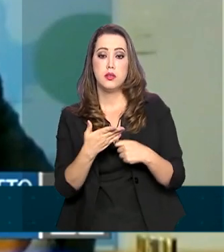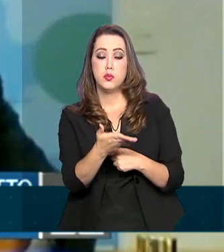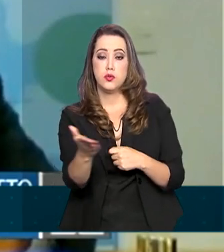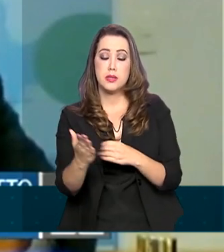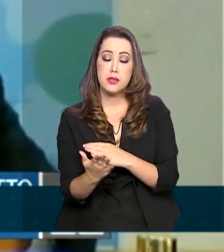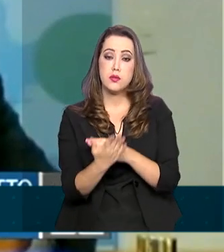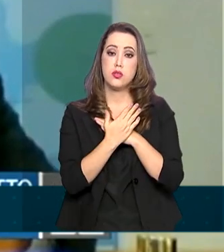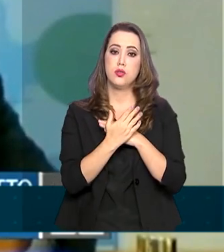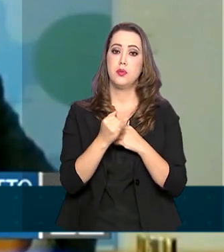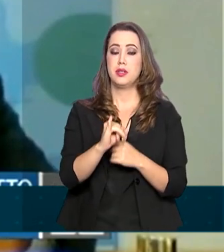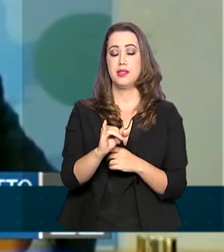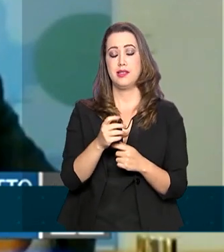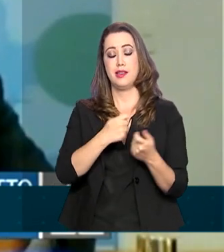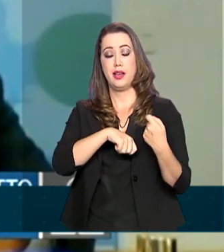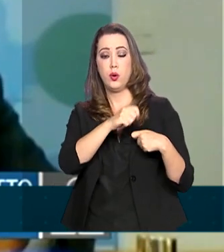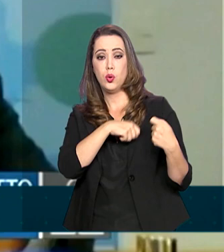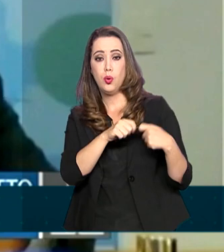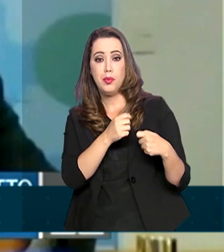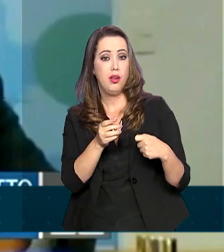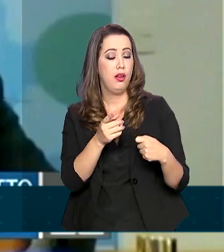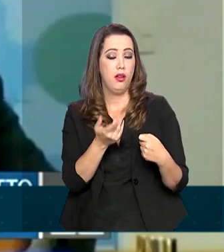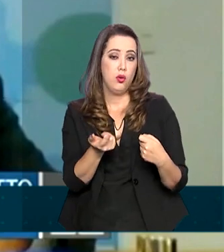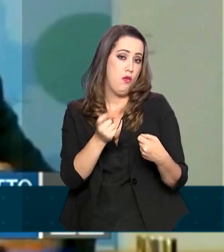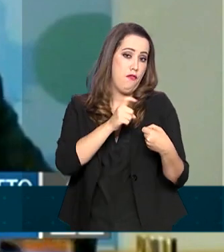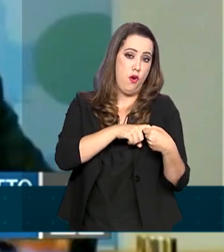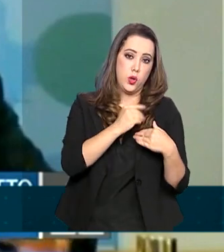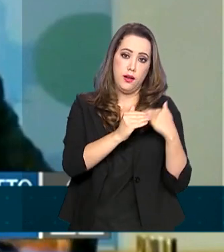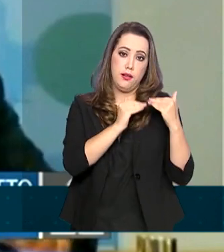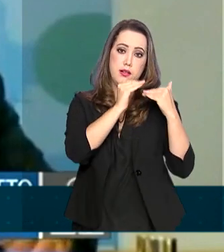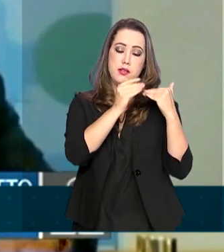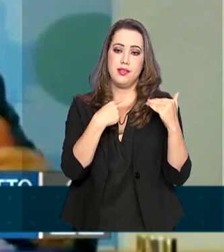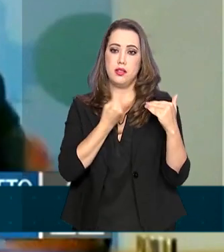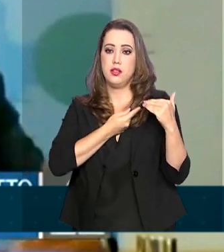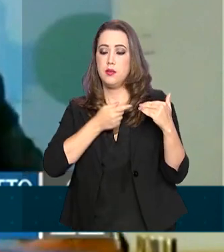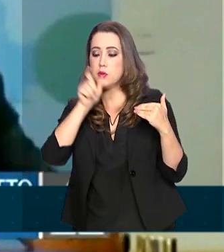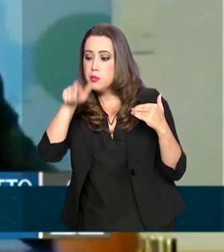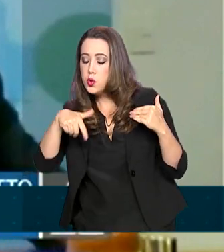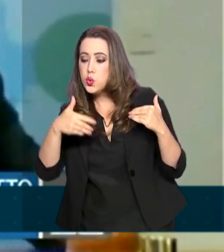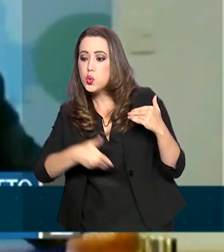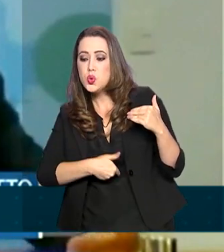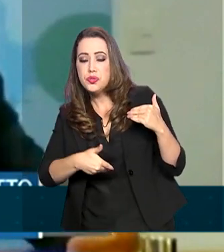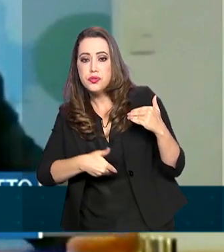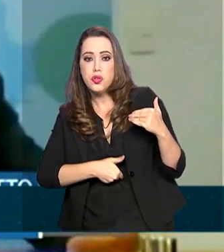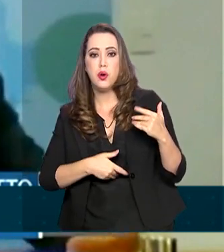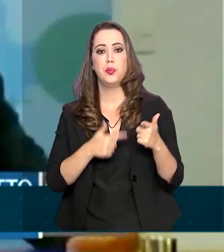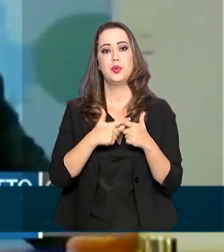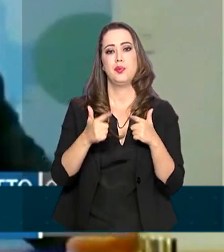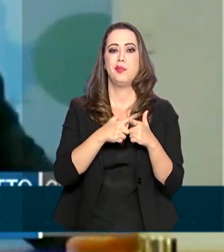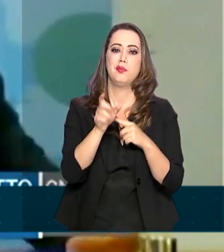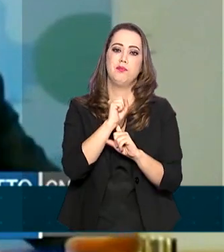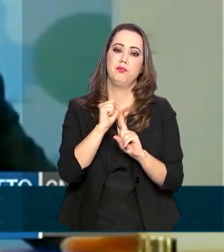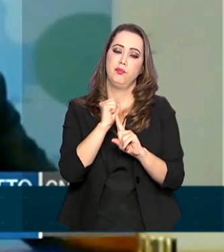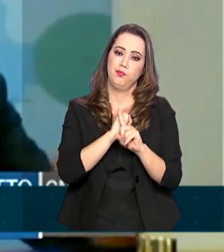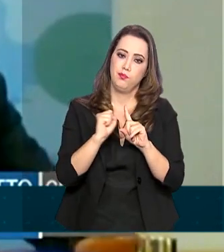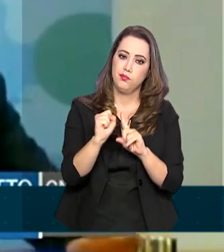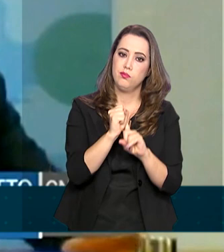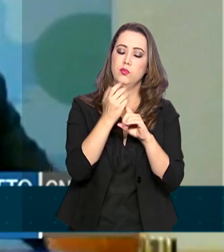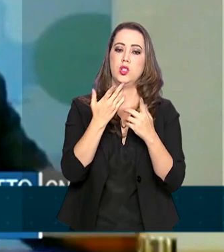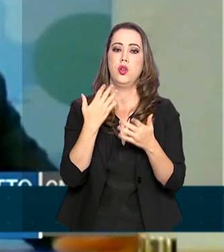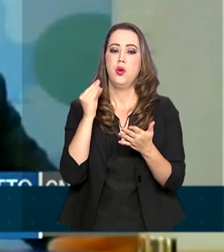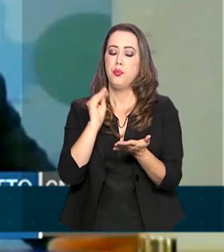voltar, nós vamos ter gente morrendo de fome e vamos ter caos social. O de